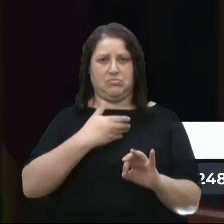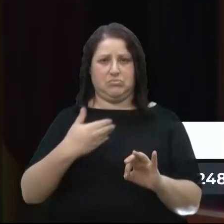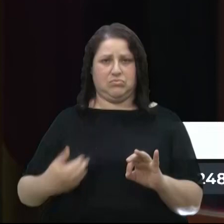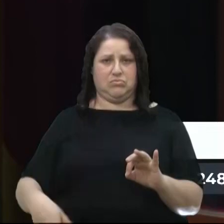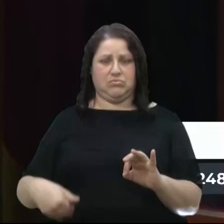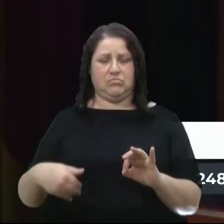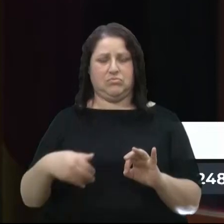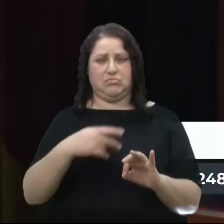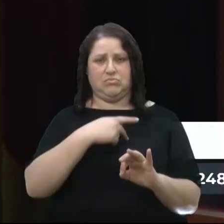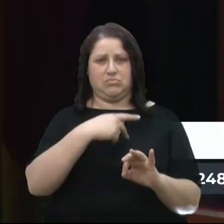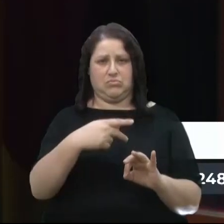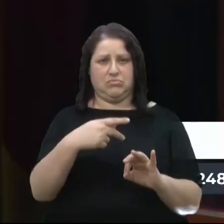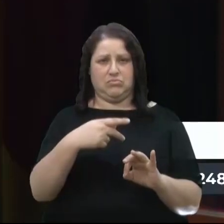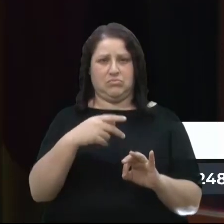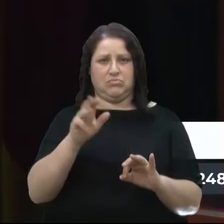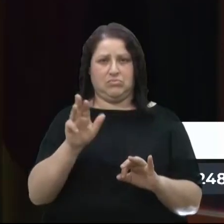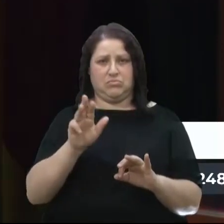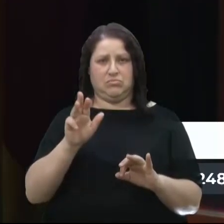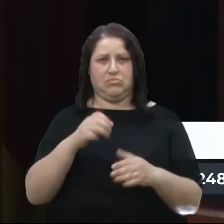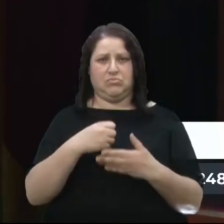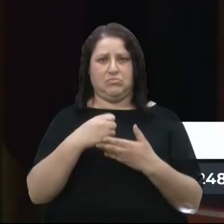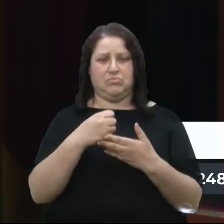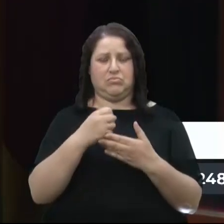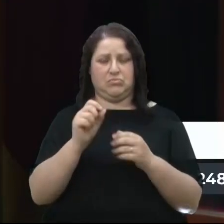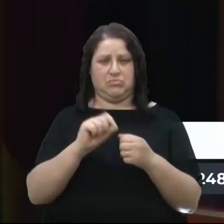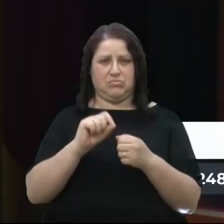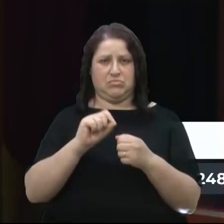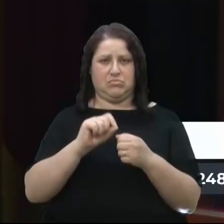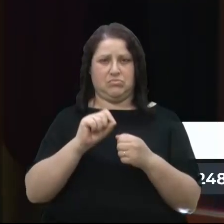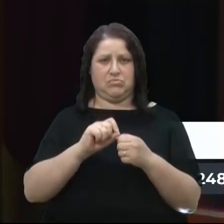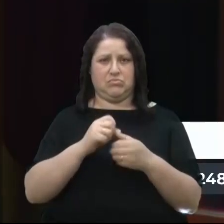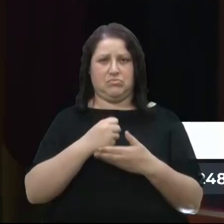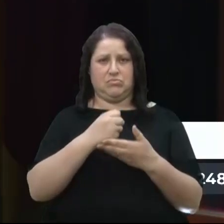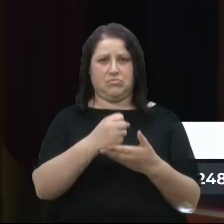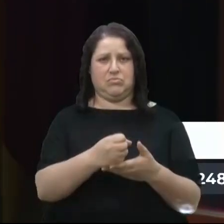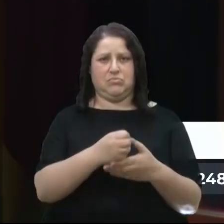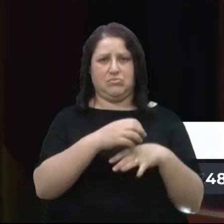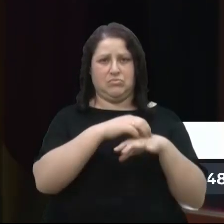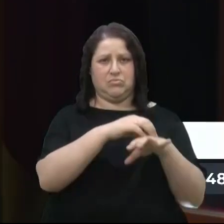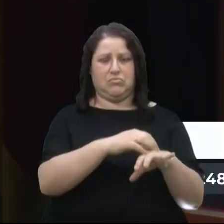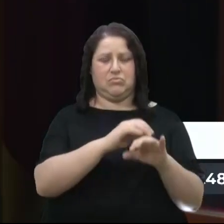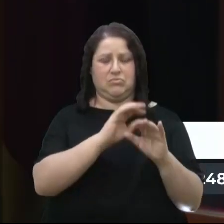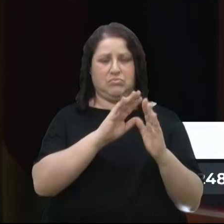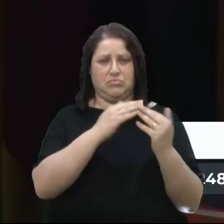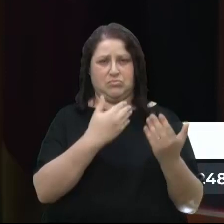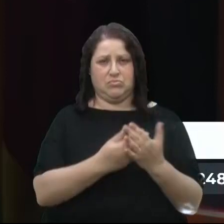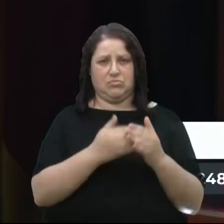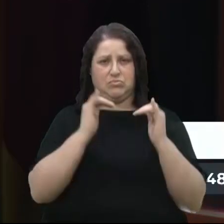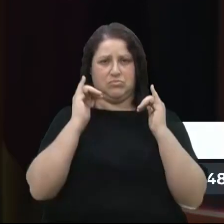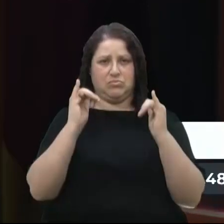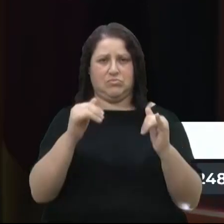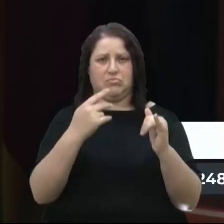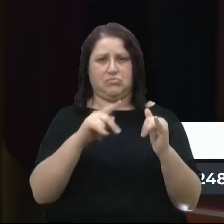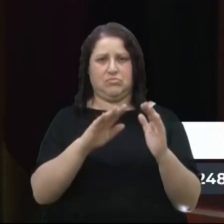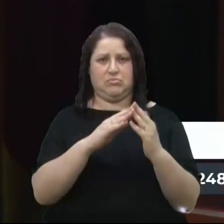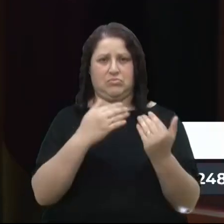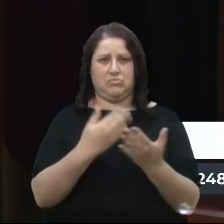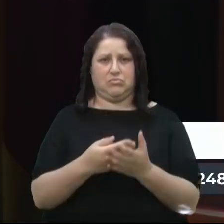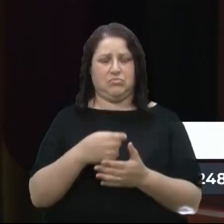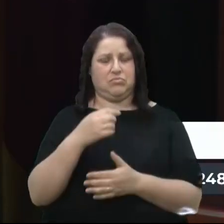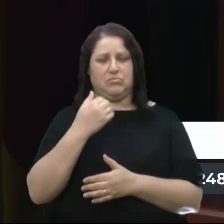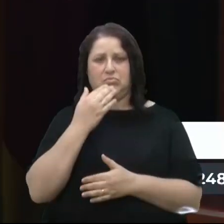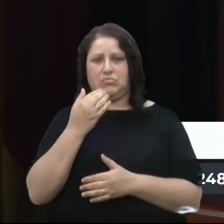Lula fará de transporte escolar, de ônibus para escola. Então não adianta querer